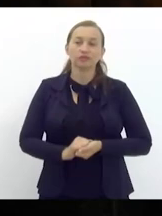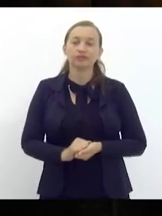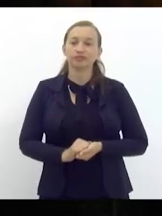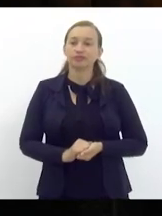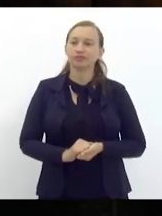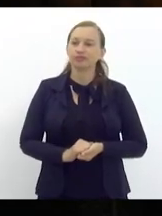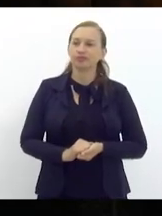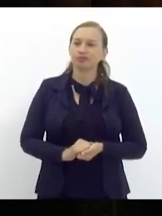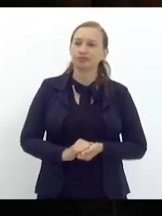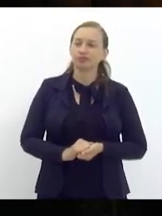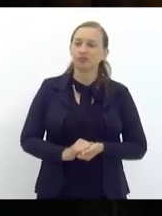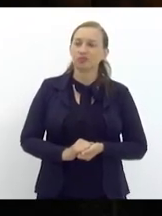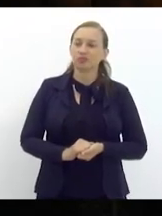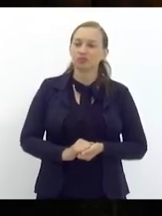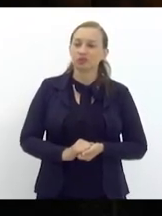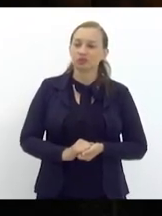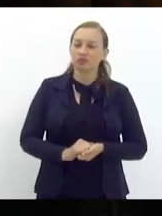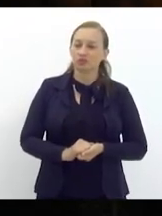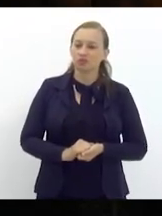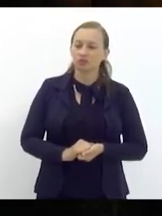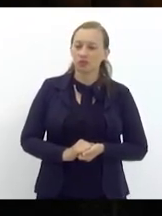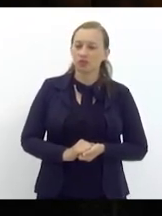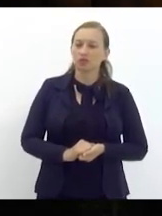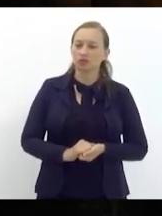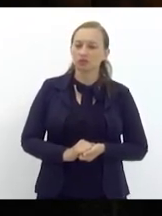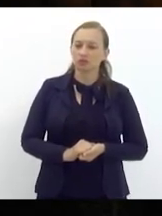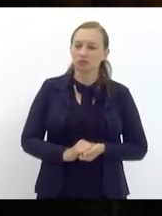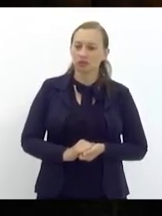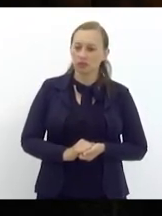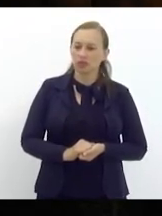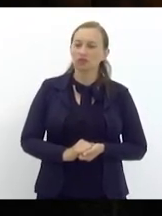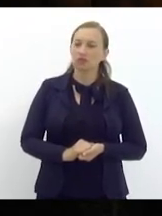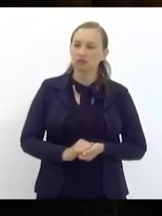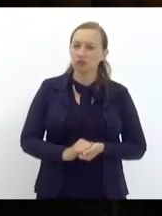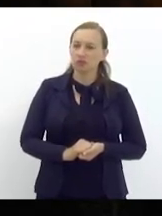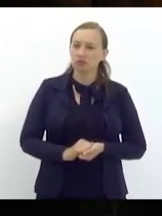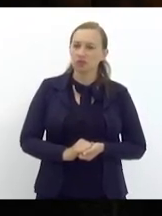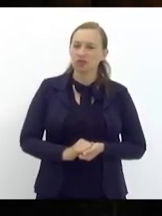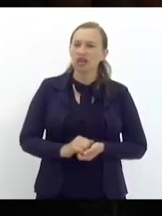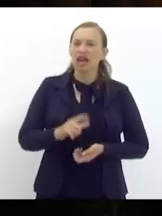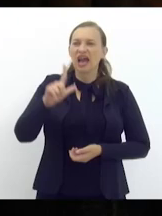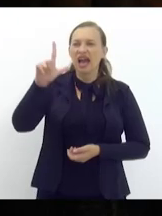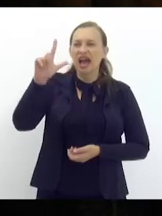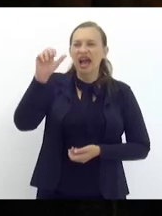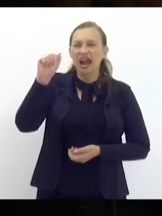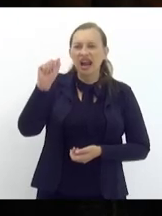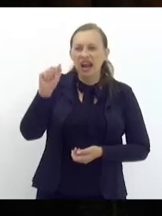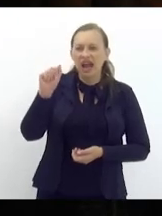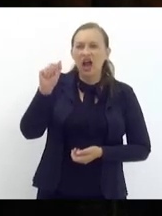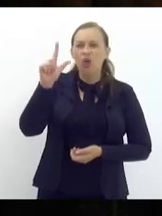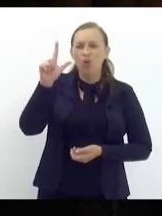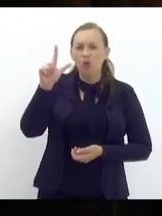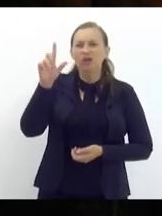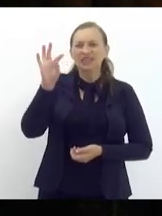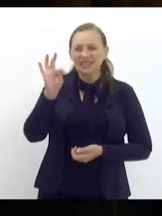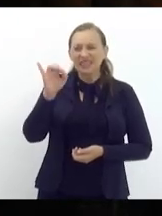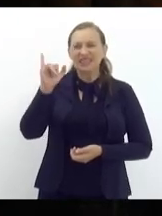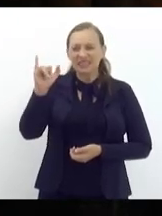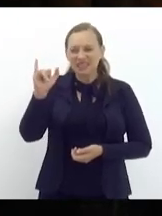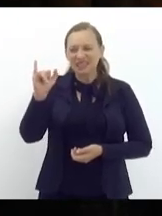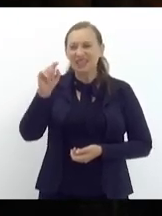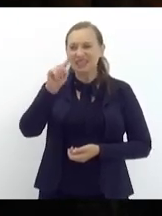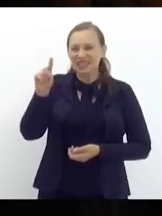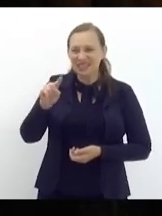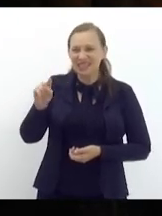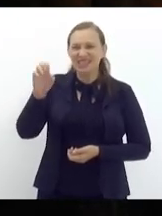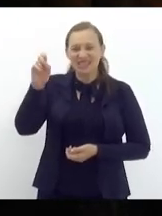histórica do oriente chamado Lautzé uma vez